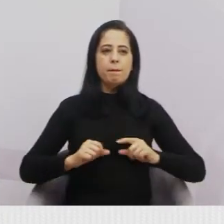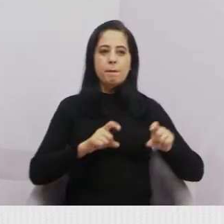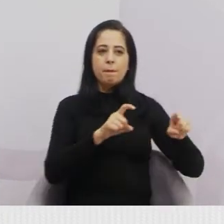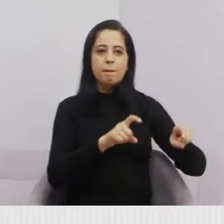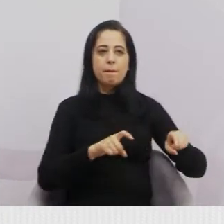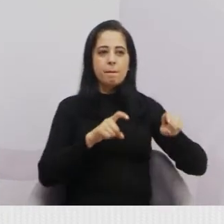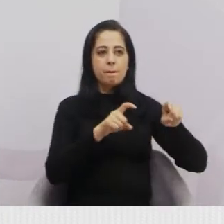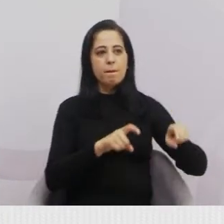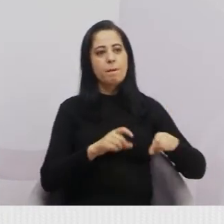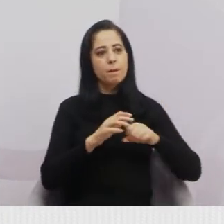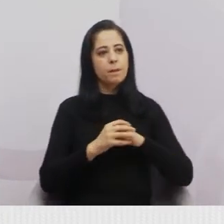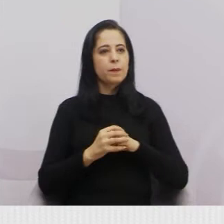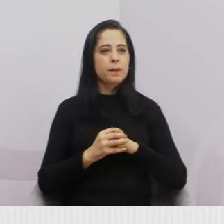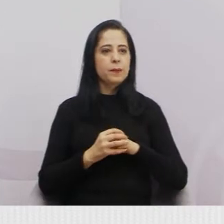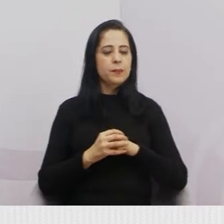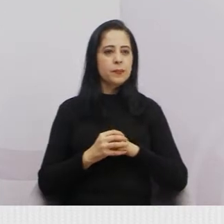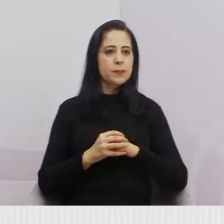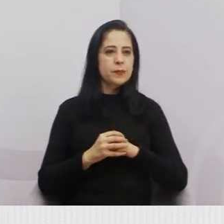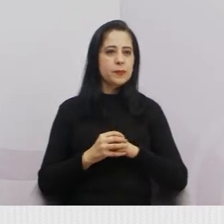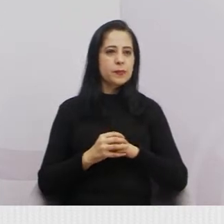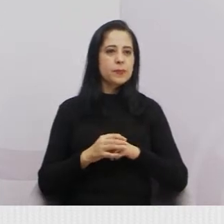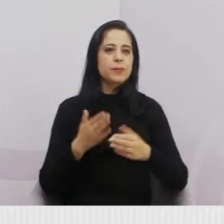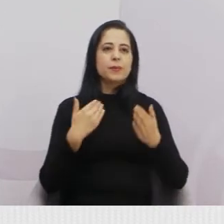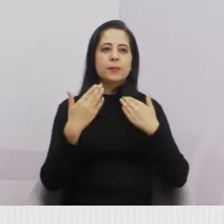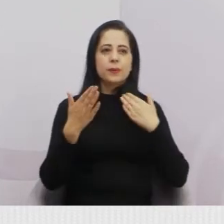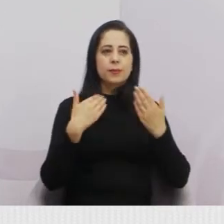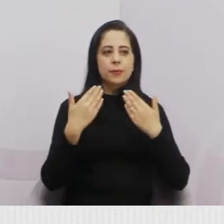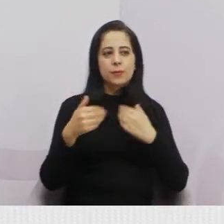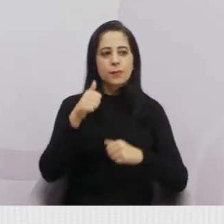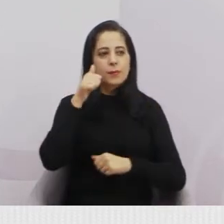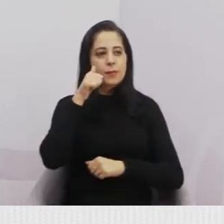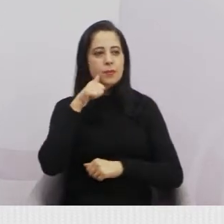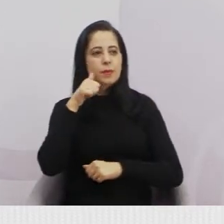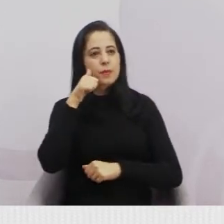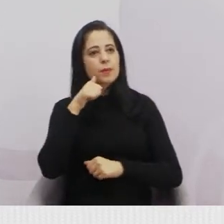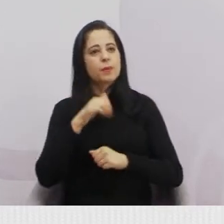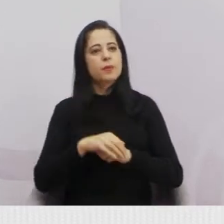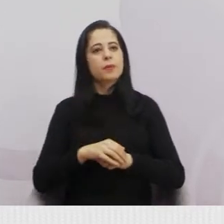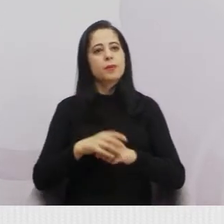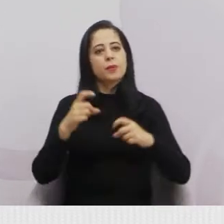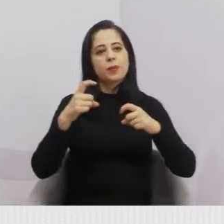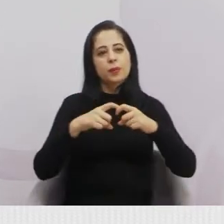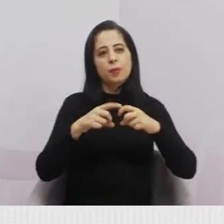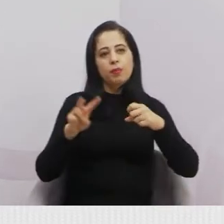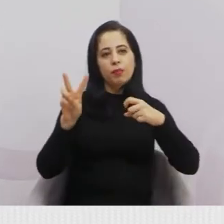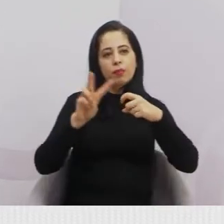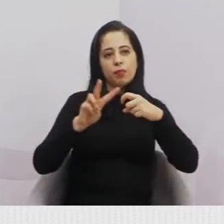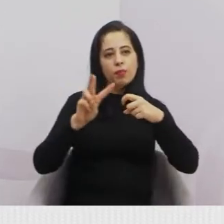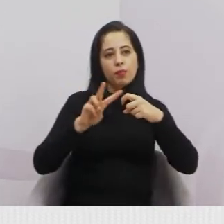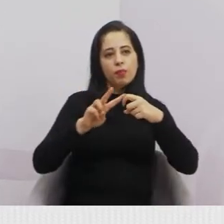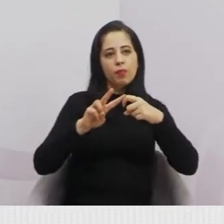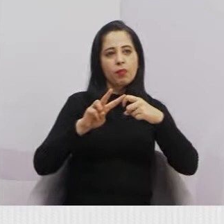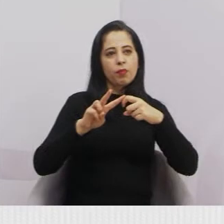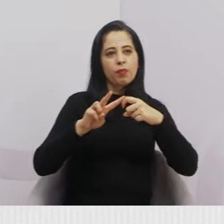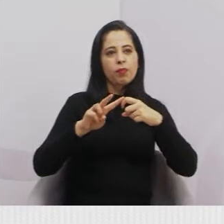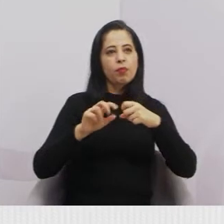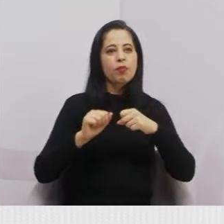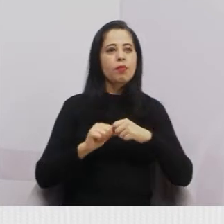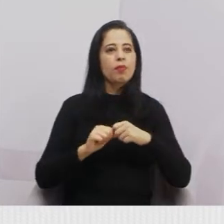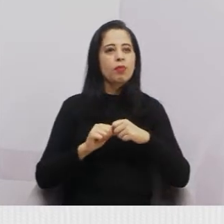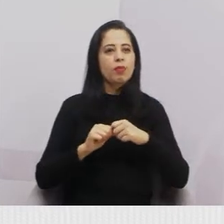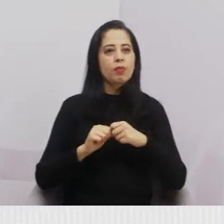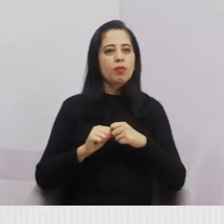justamente, para conversar com a médica veterinária Alda, que